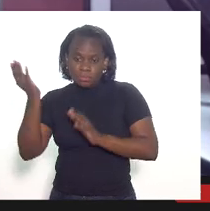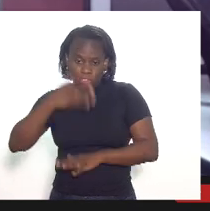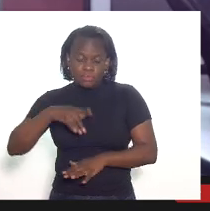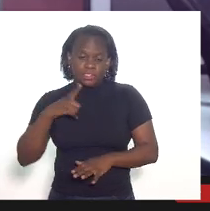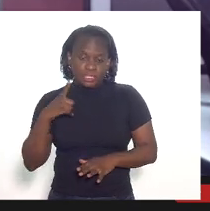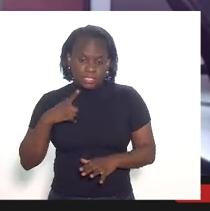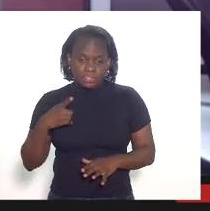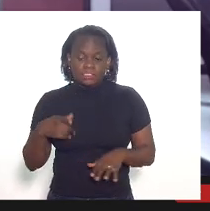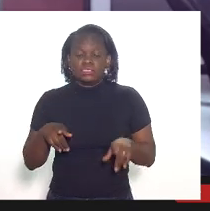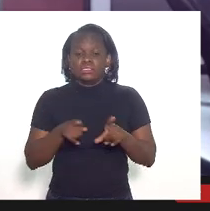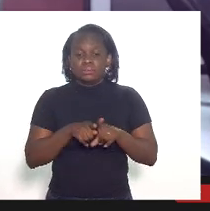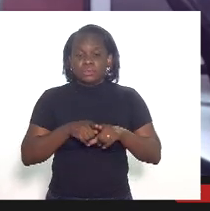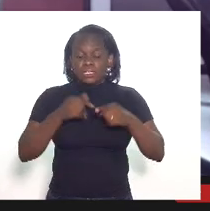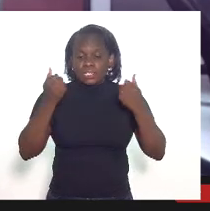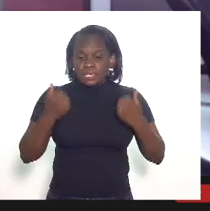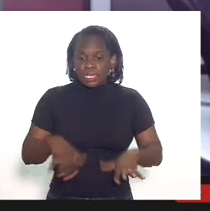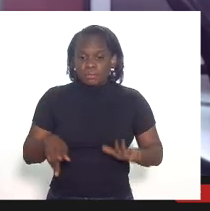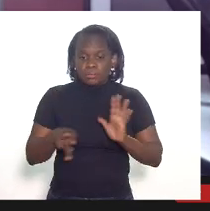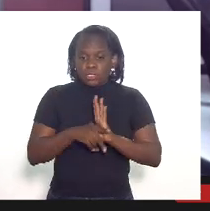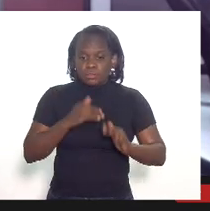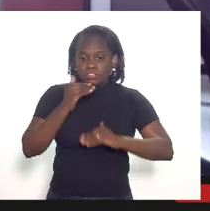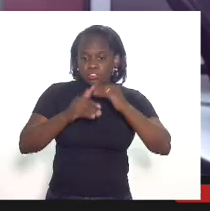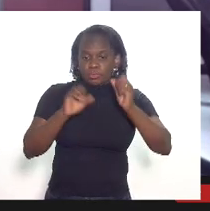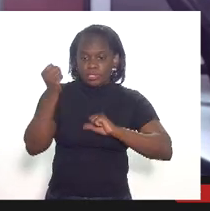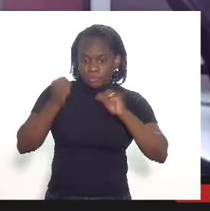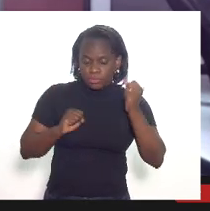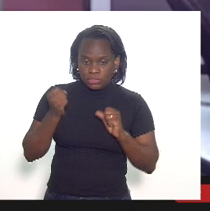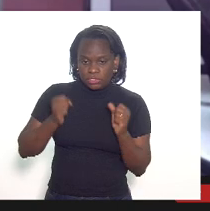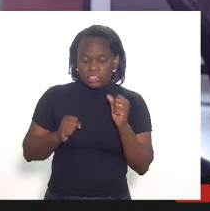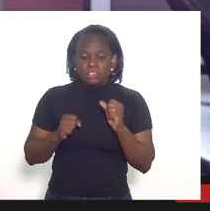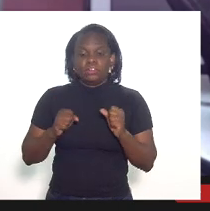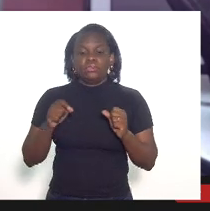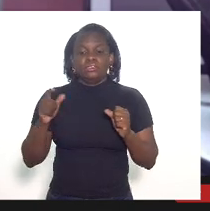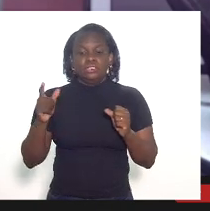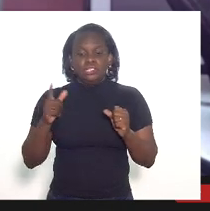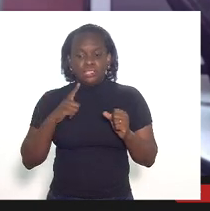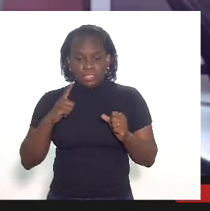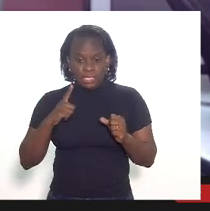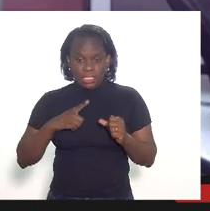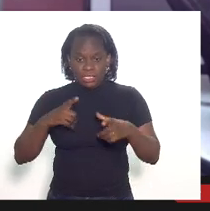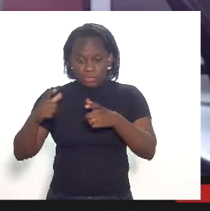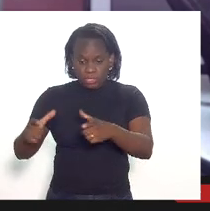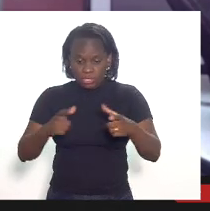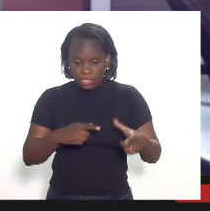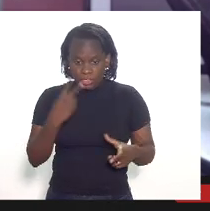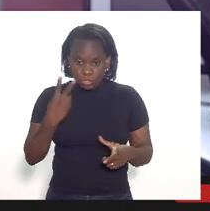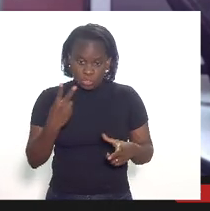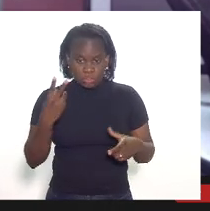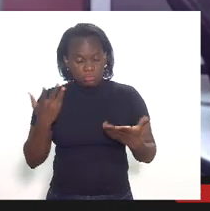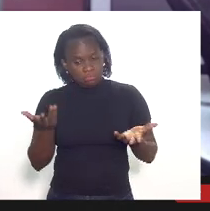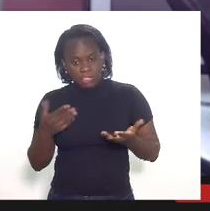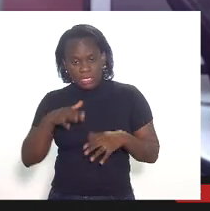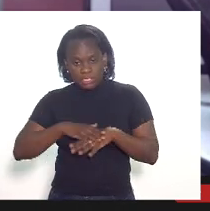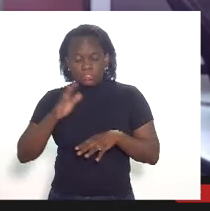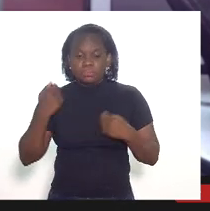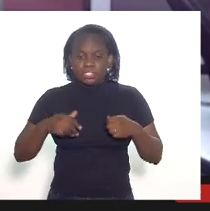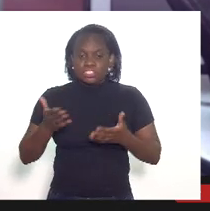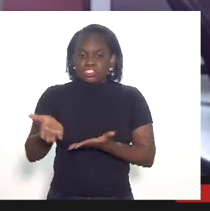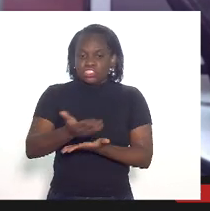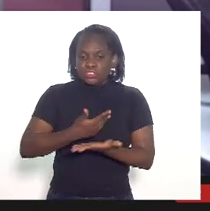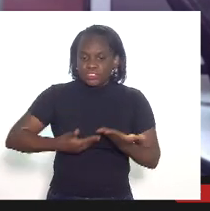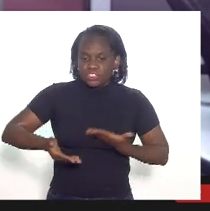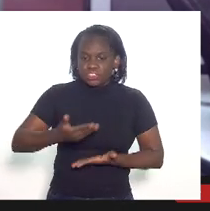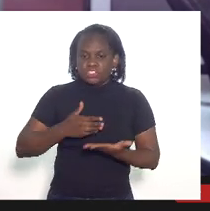e os gastos na fase de desenvolvimento e produção quando comuns a dois ou mais campos produtores deverão ser rateados